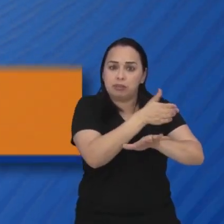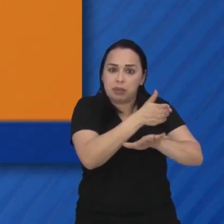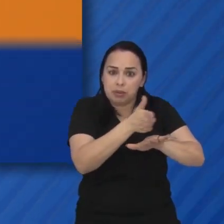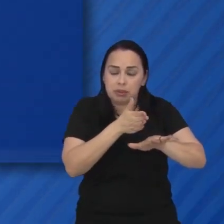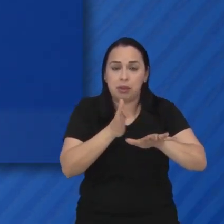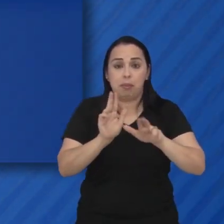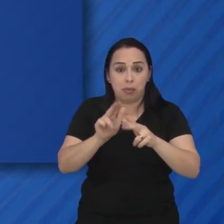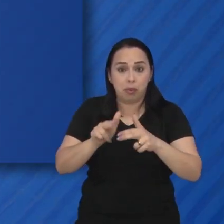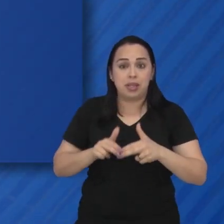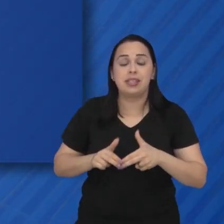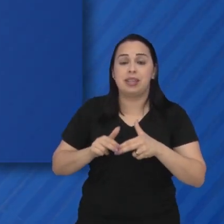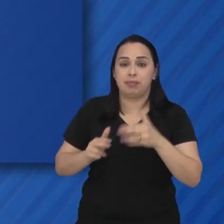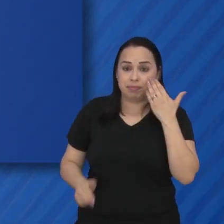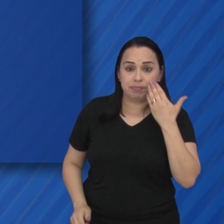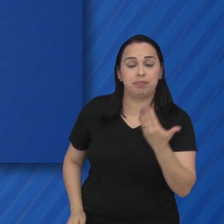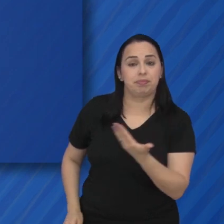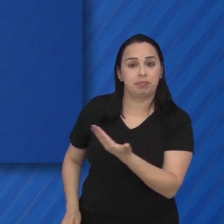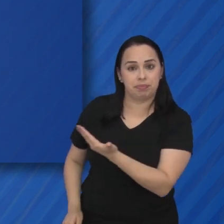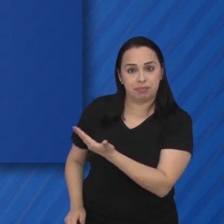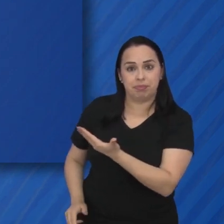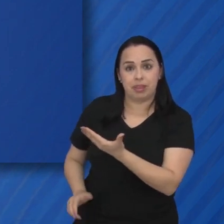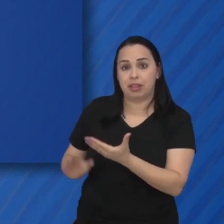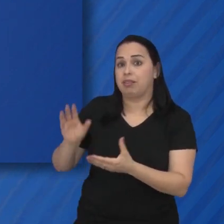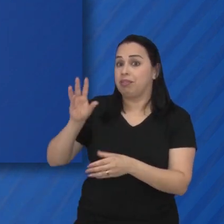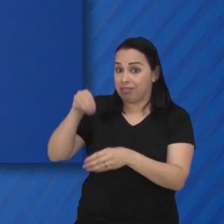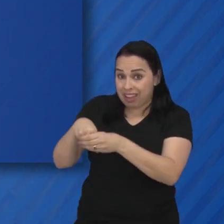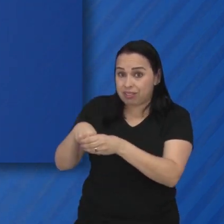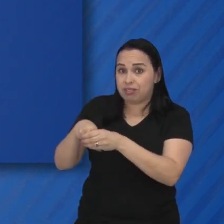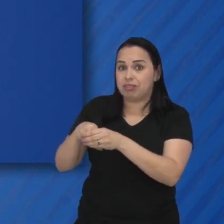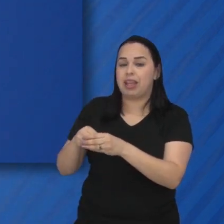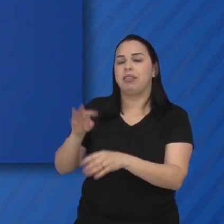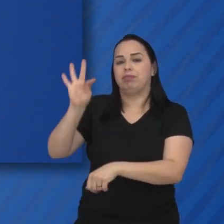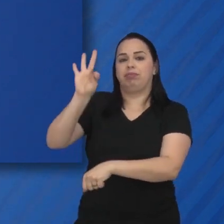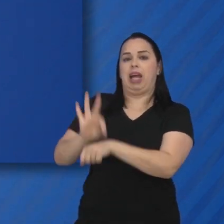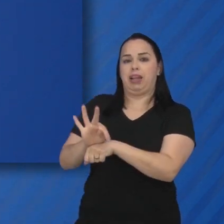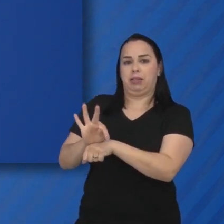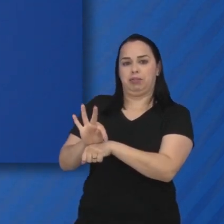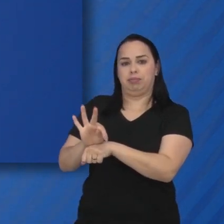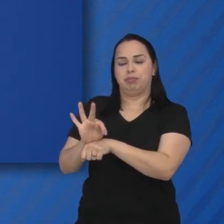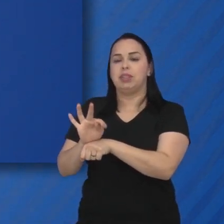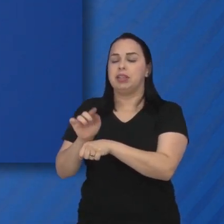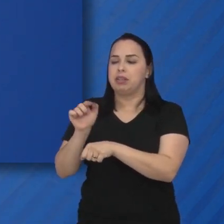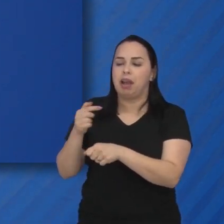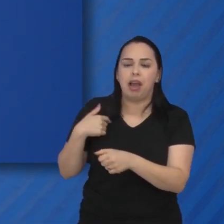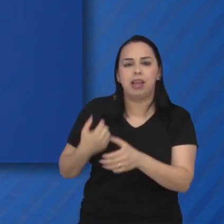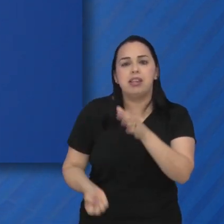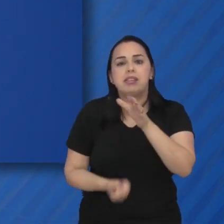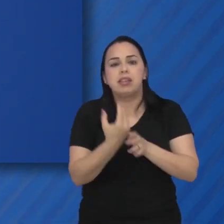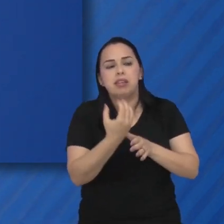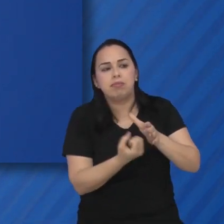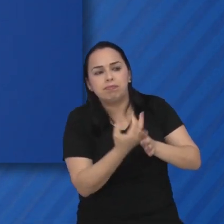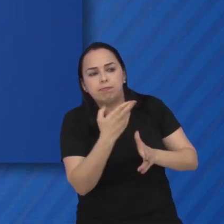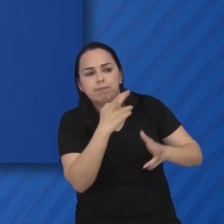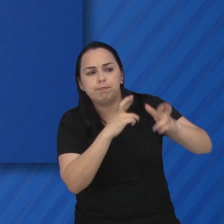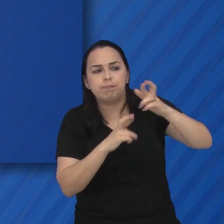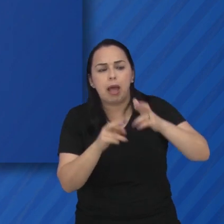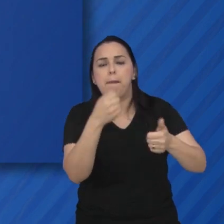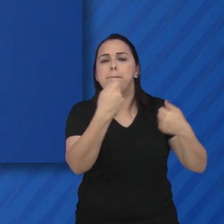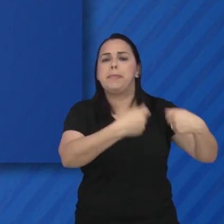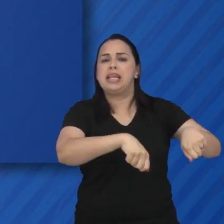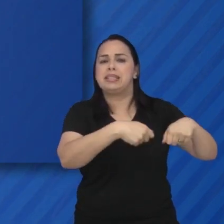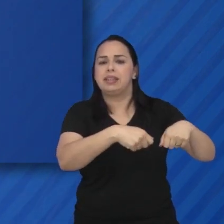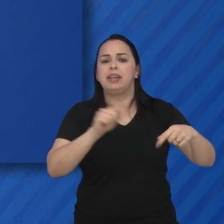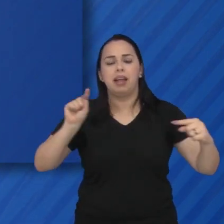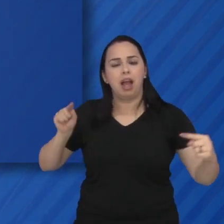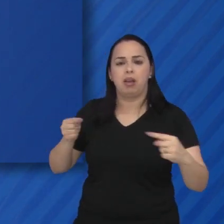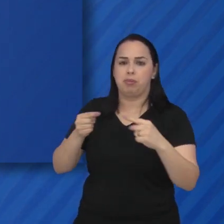Por isso, dentro dos Conselhos Municipais, existem as Câmaras Técnicas, que são criadas de acordo com as necessidades. No